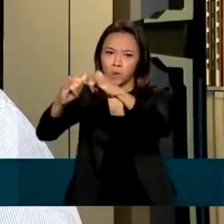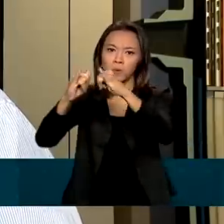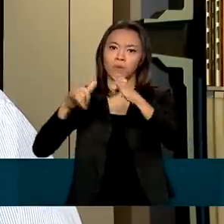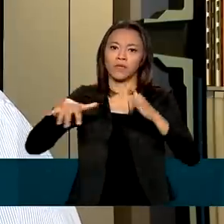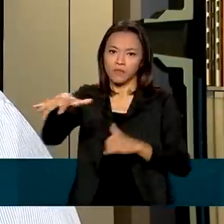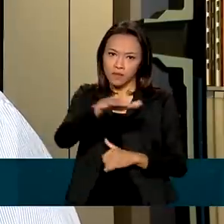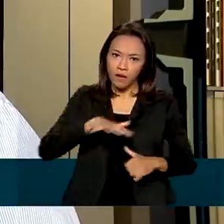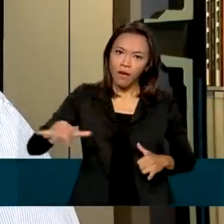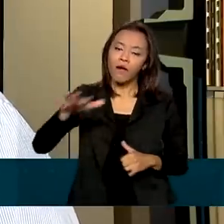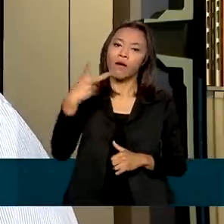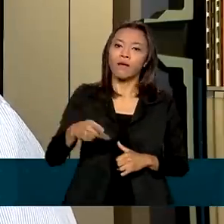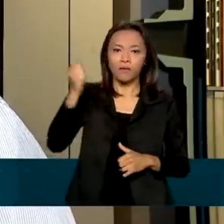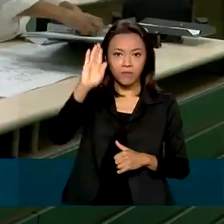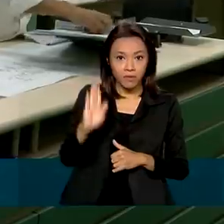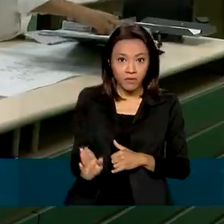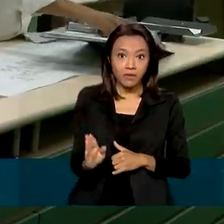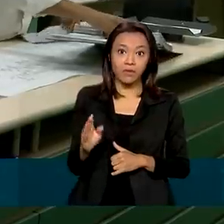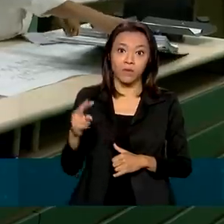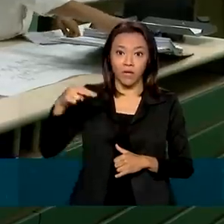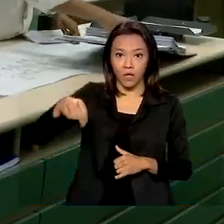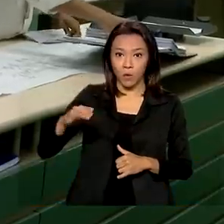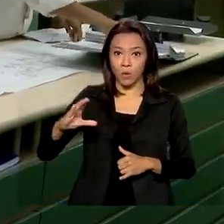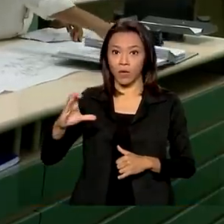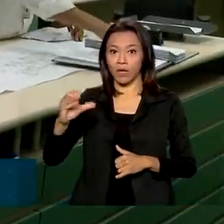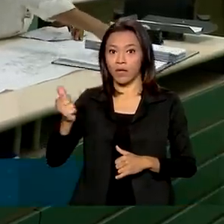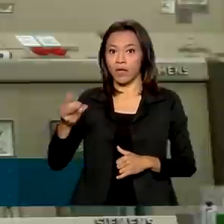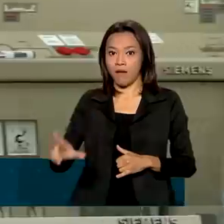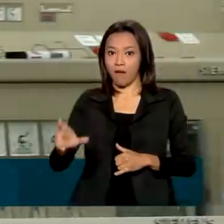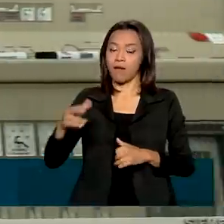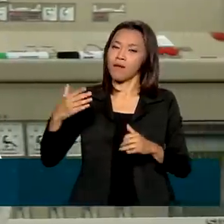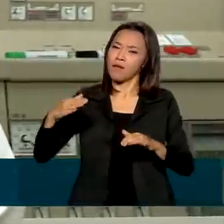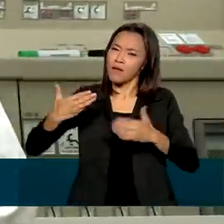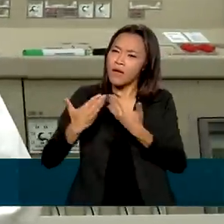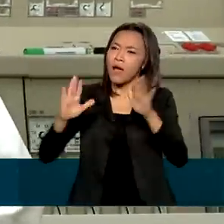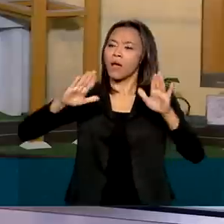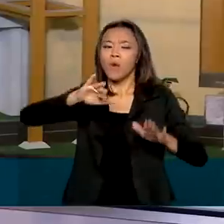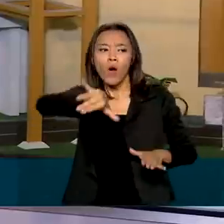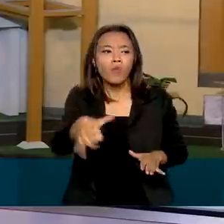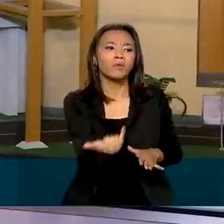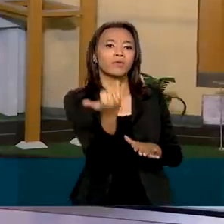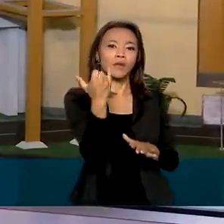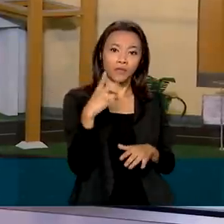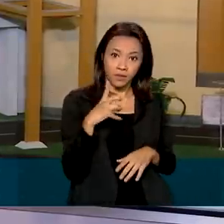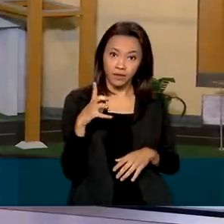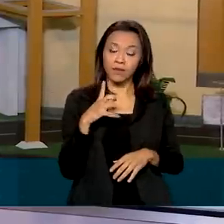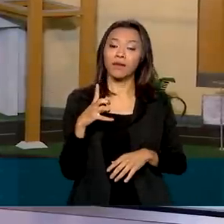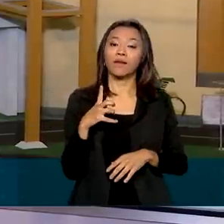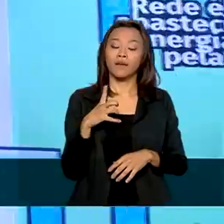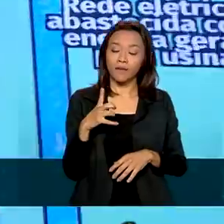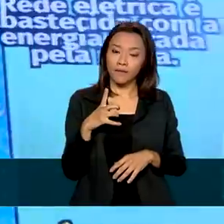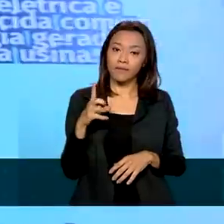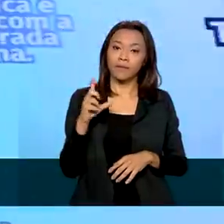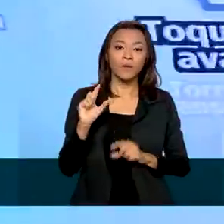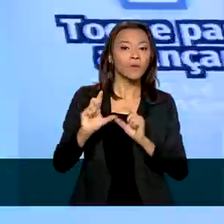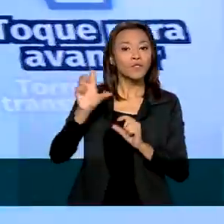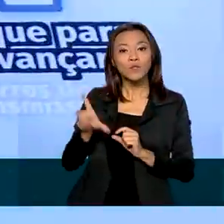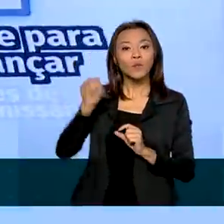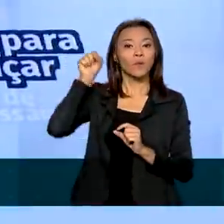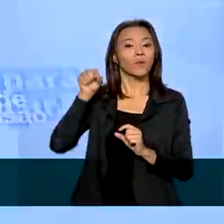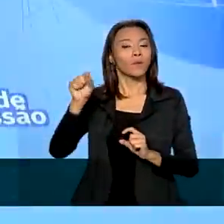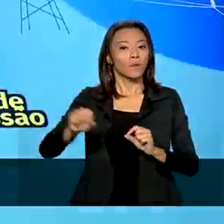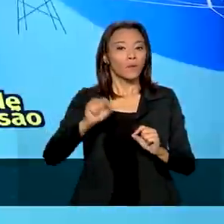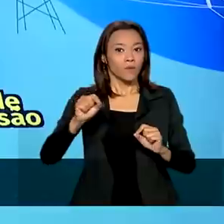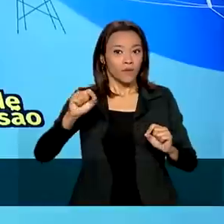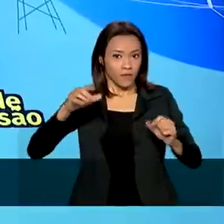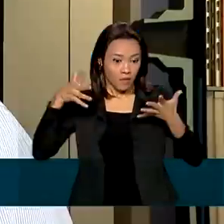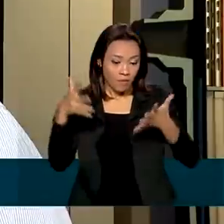elétrica brasileira e abre outras oportunidades que entendo que existam como opção de ampliação